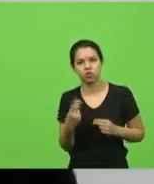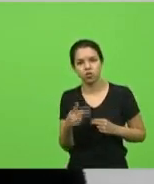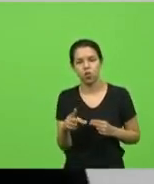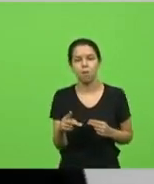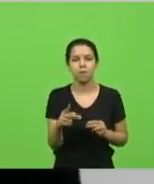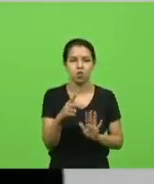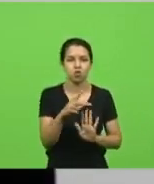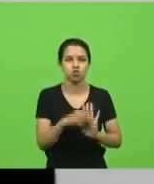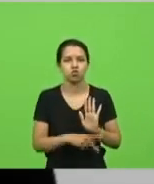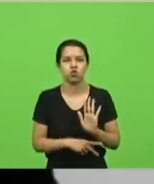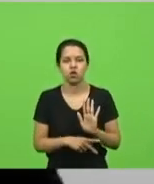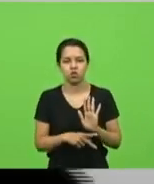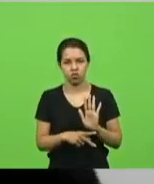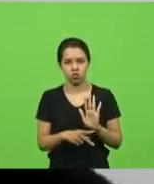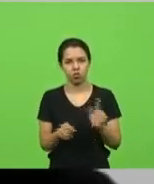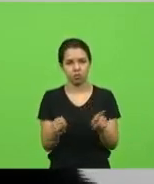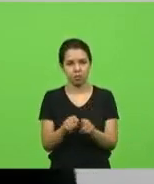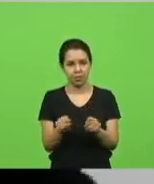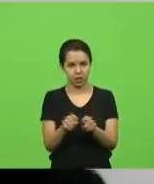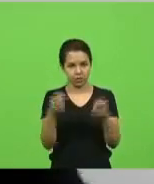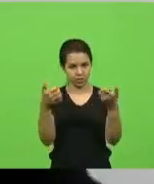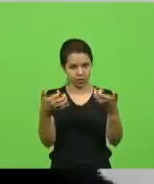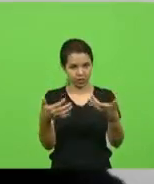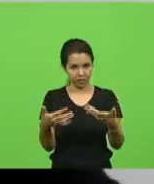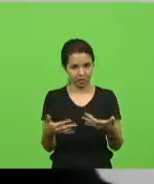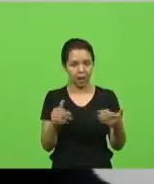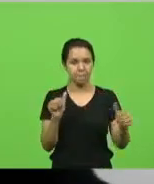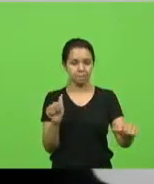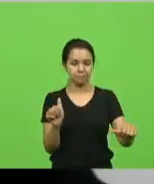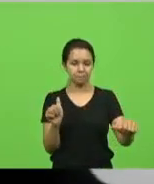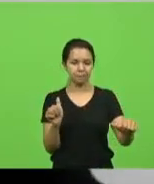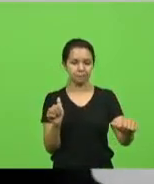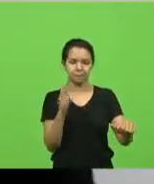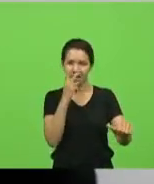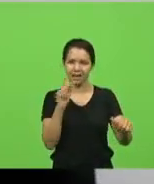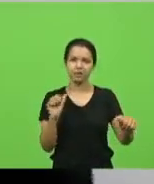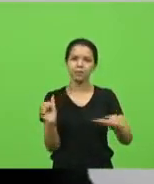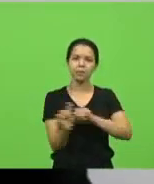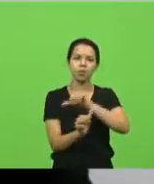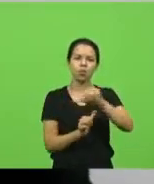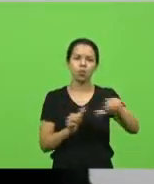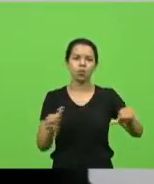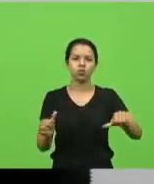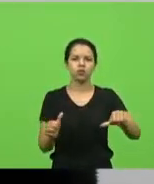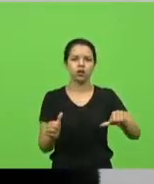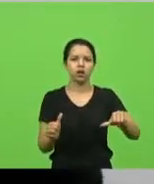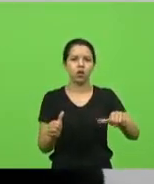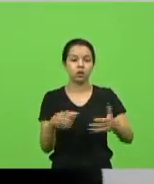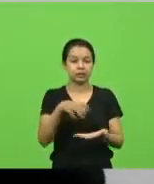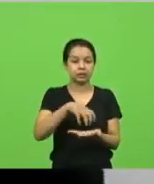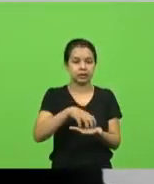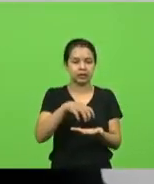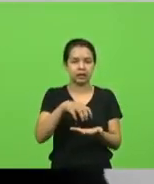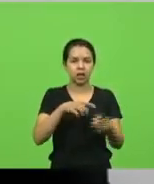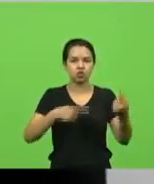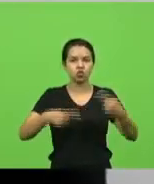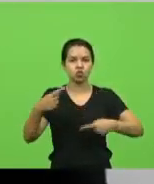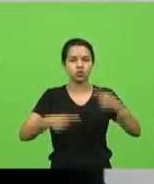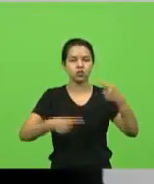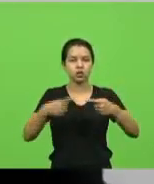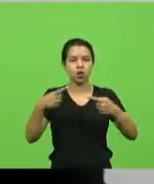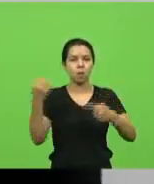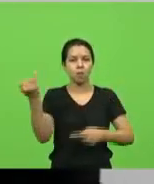é que está um pouco invertido a coisa. Eu penso que o centro da discussão é a quantidade de